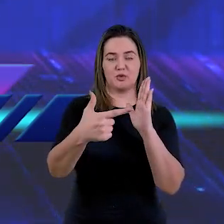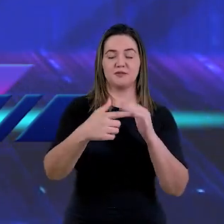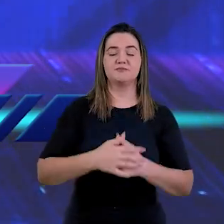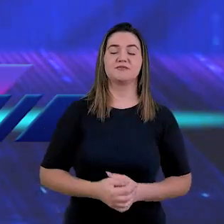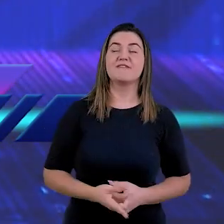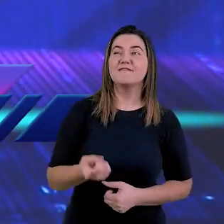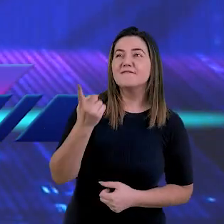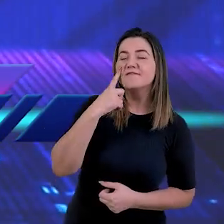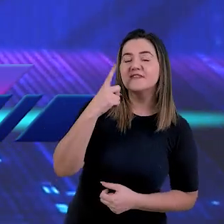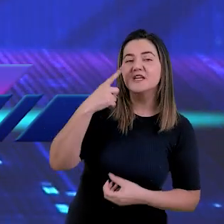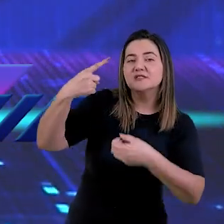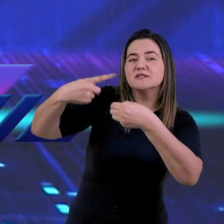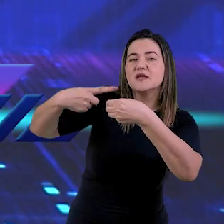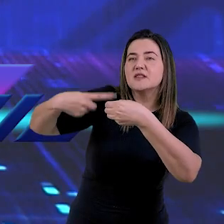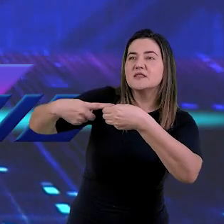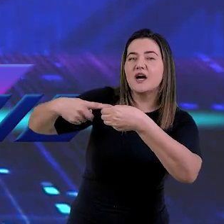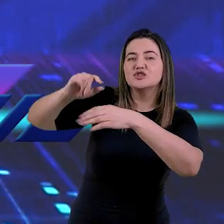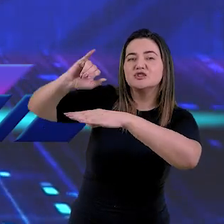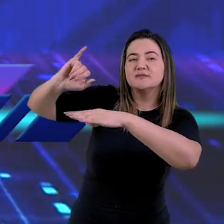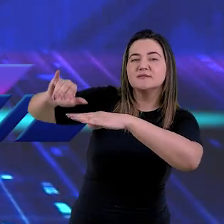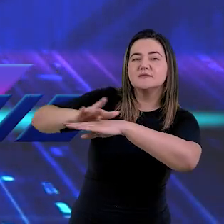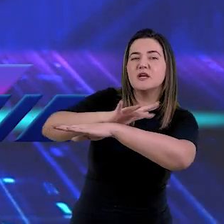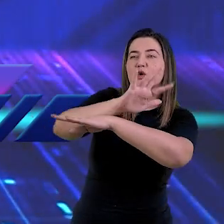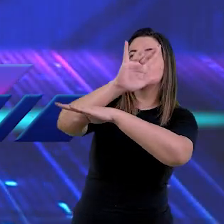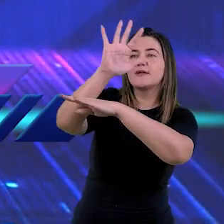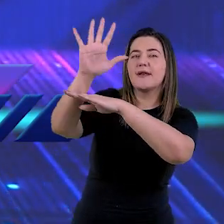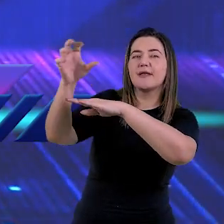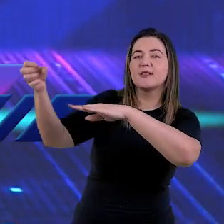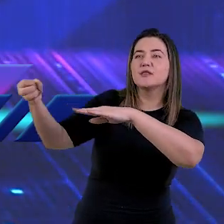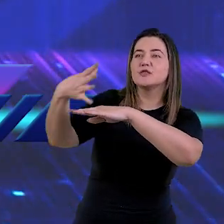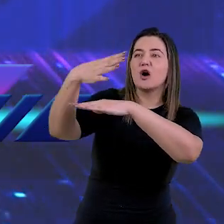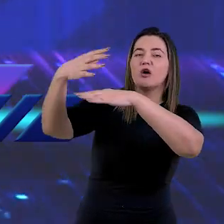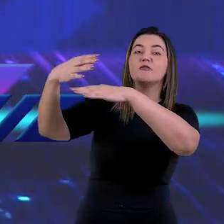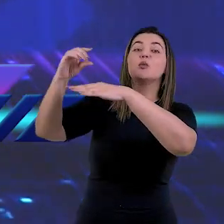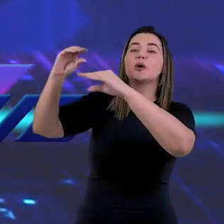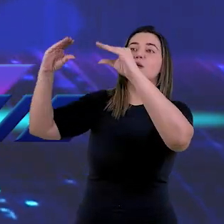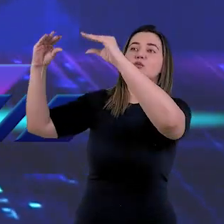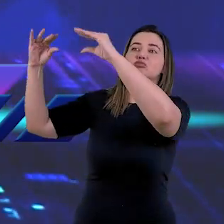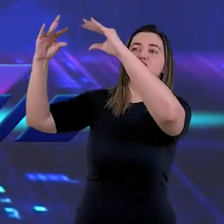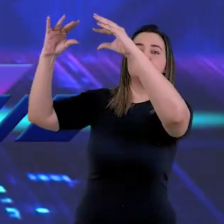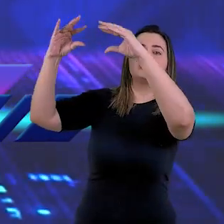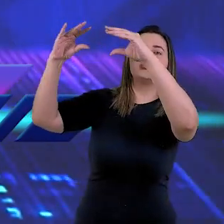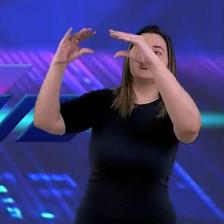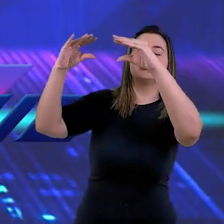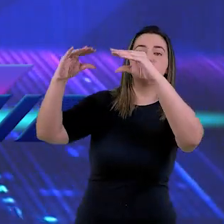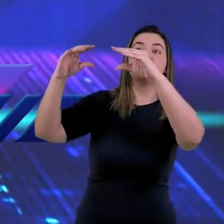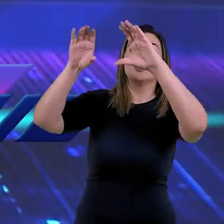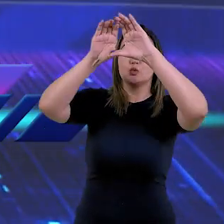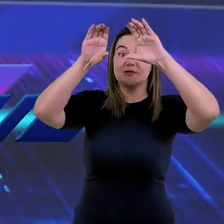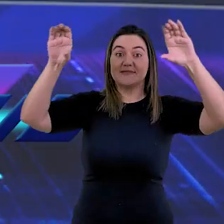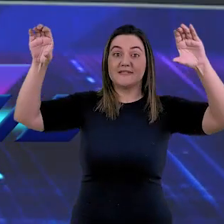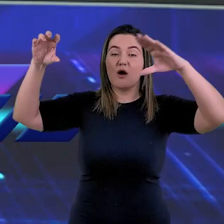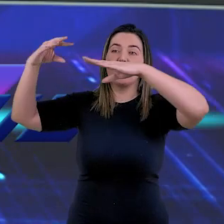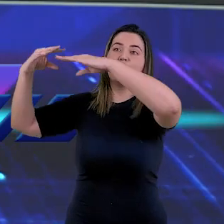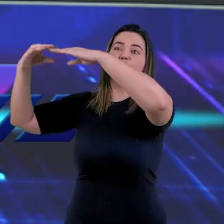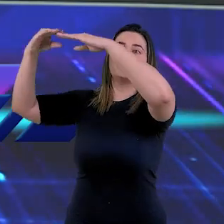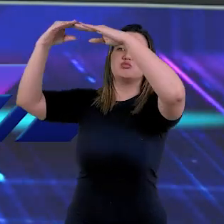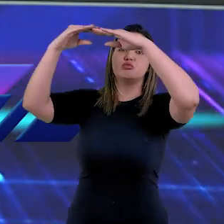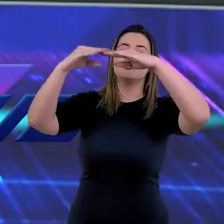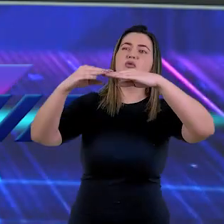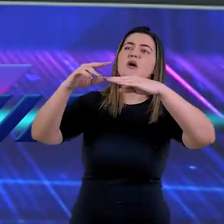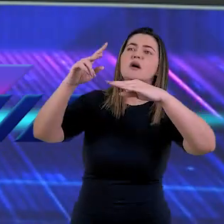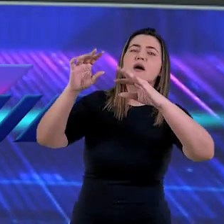também a cidade santa, a nova Jerusalém, que descia do céu da parte de Deus,